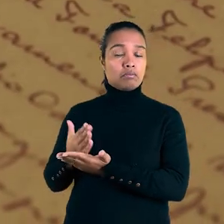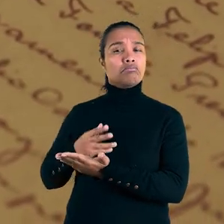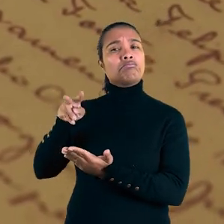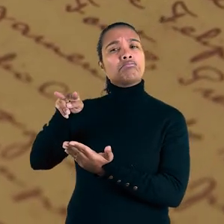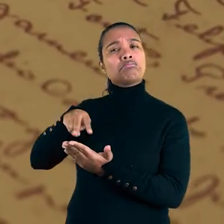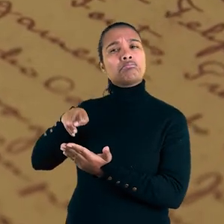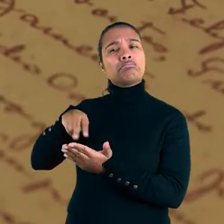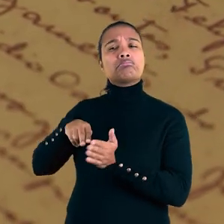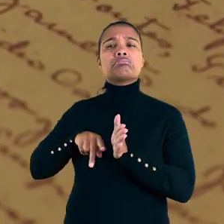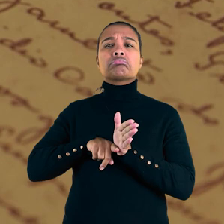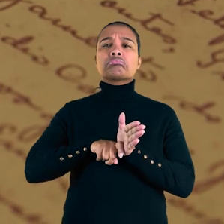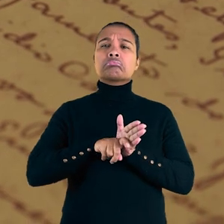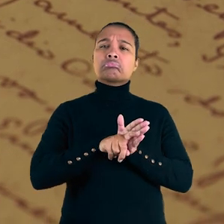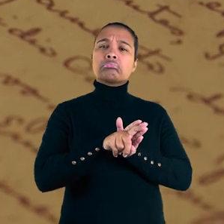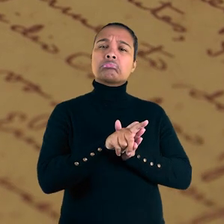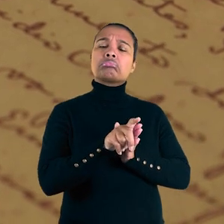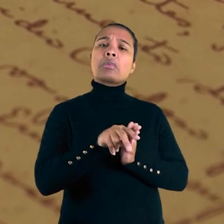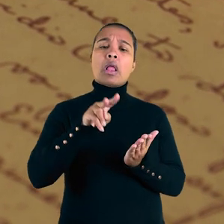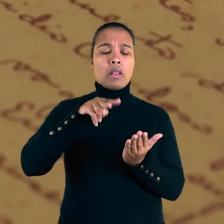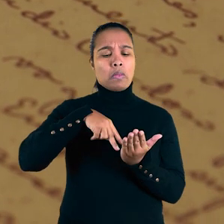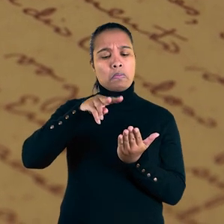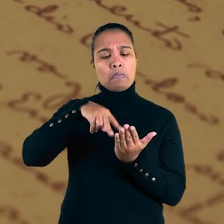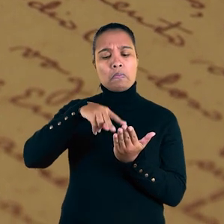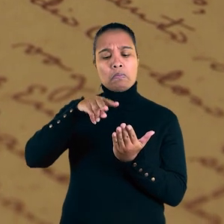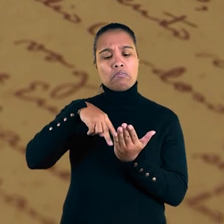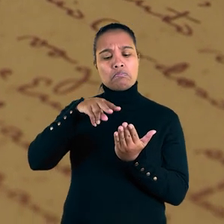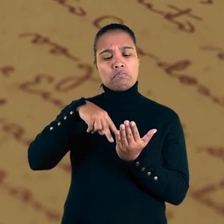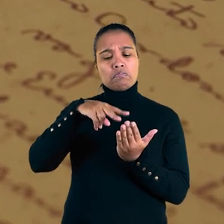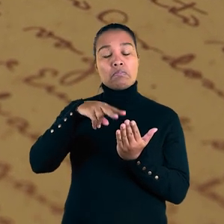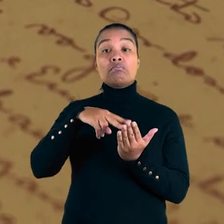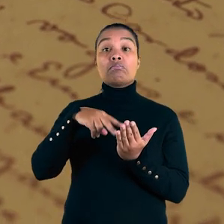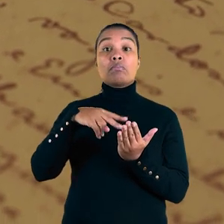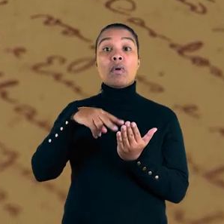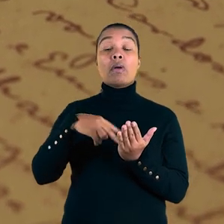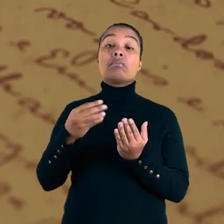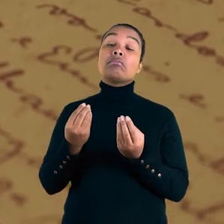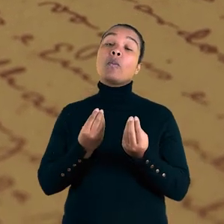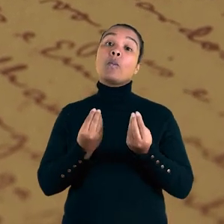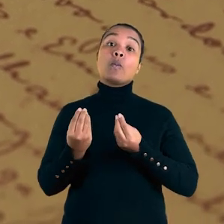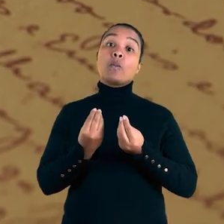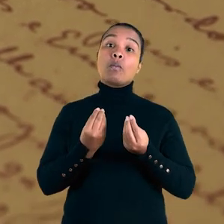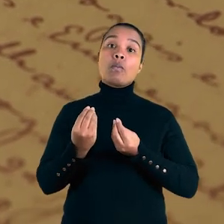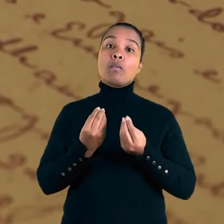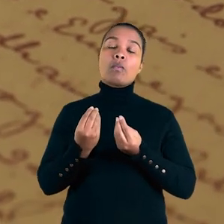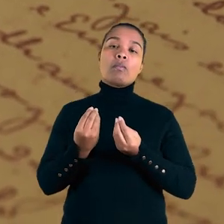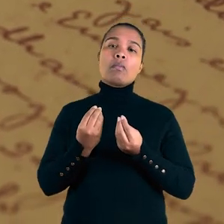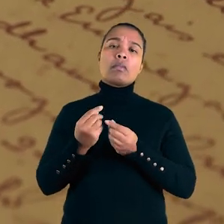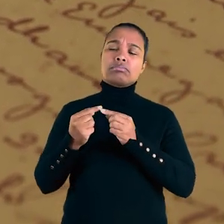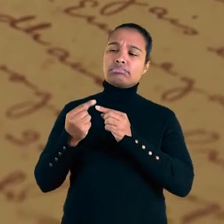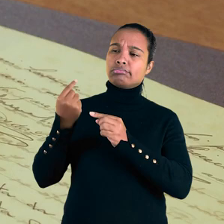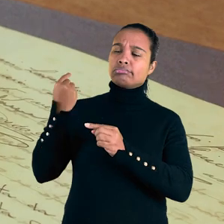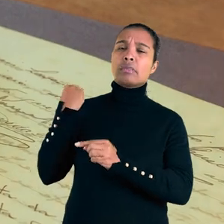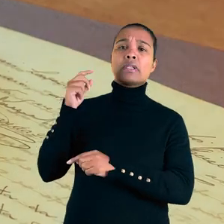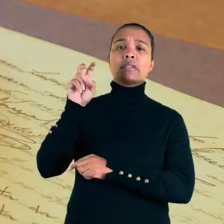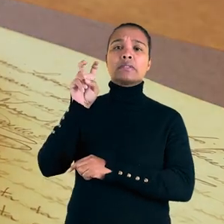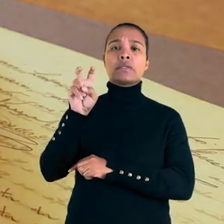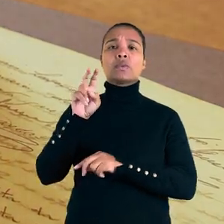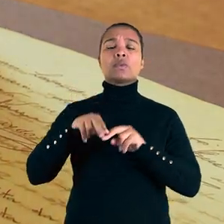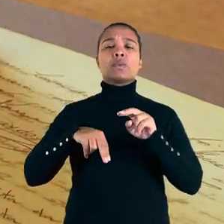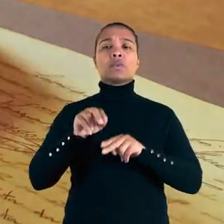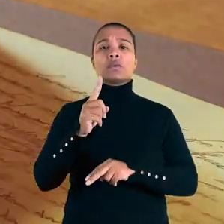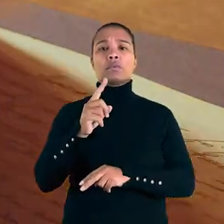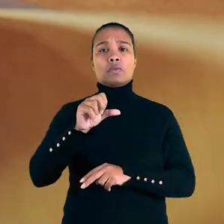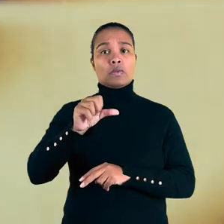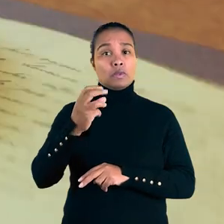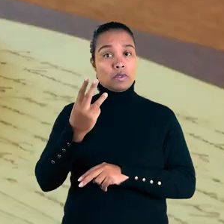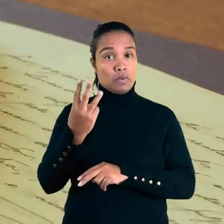leitura de suas páginas e pesquisas externas, conseguimos compor o cenário histórico e vislumbrar o que aconteceu no dia 5